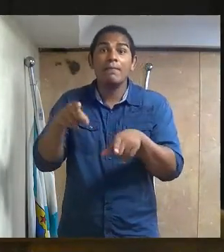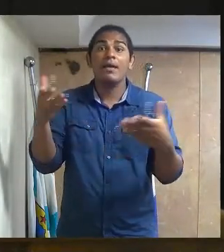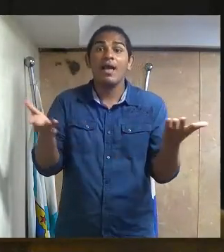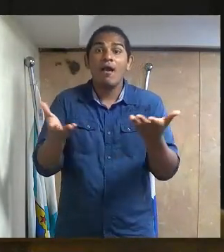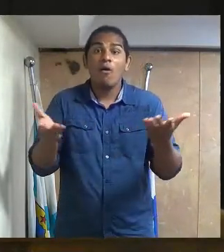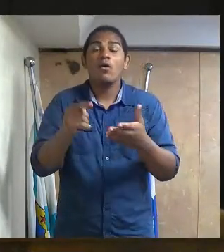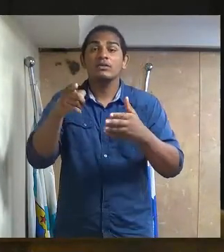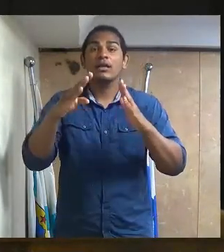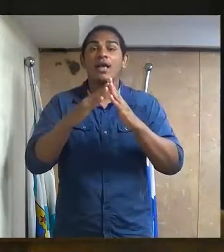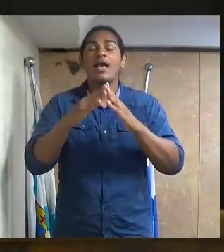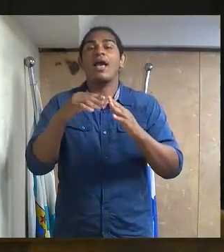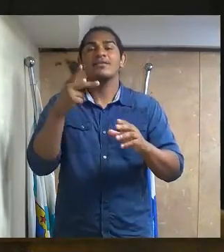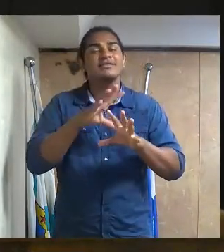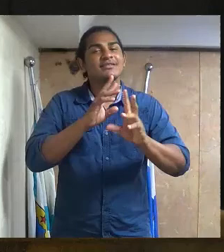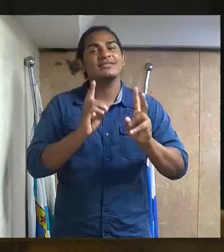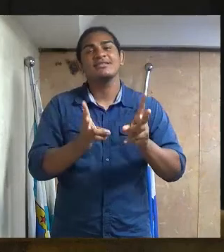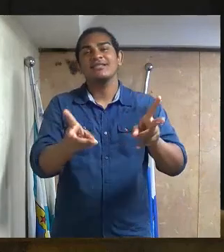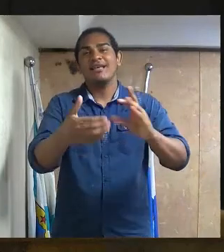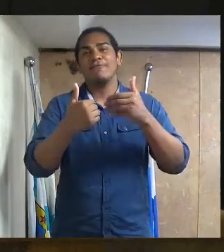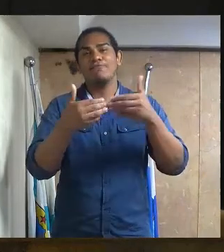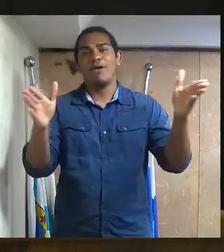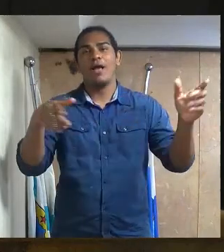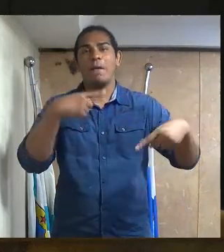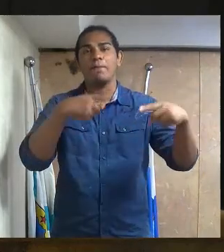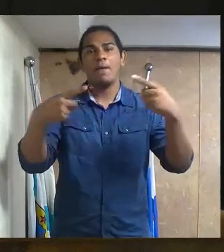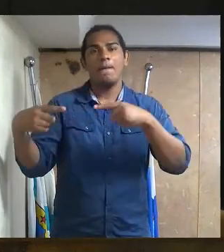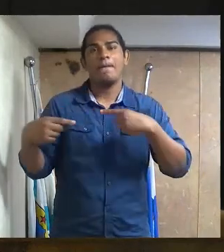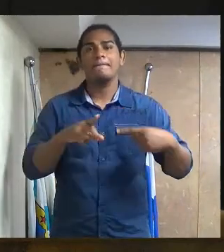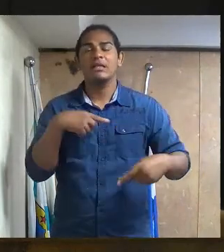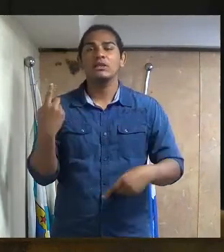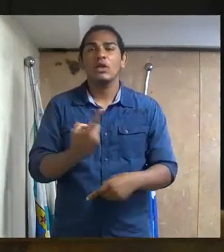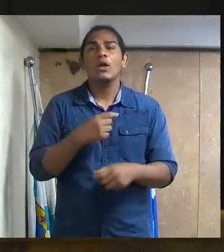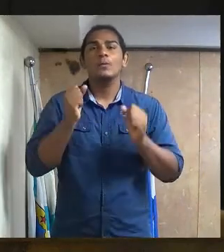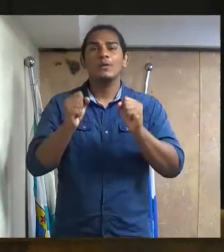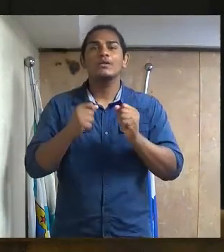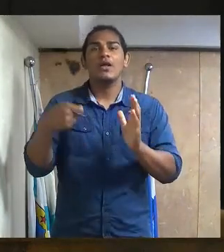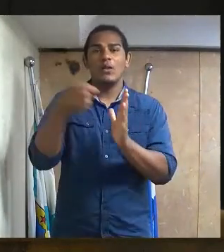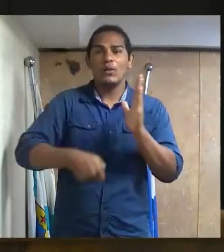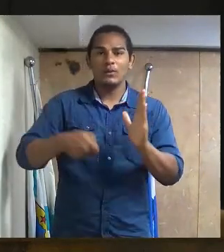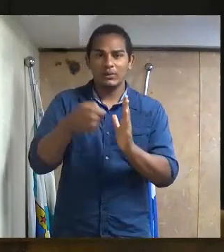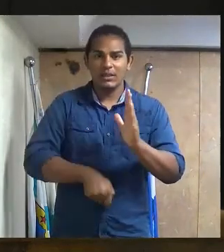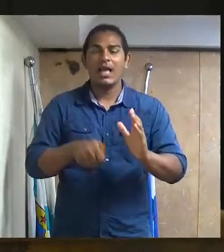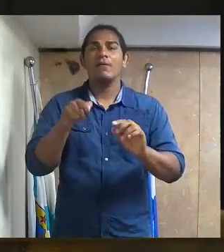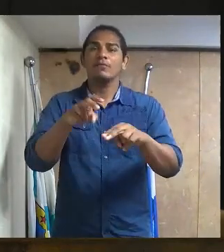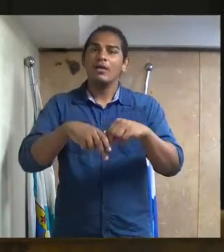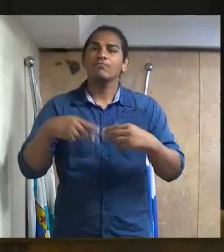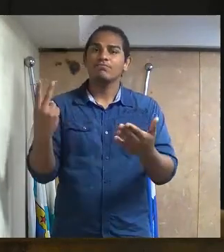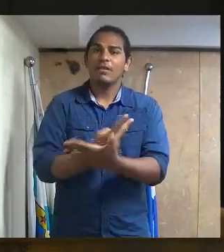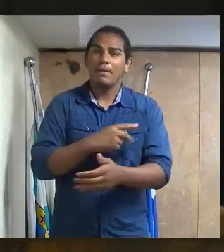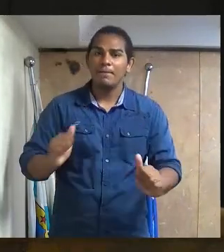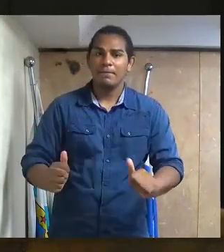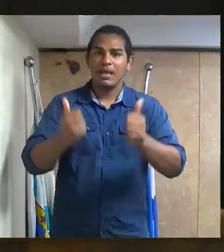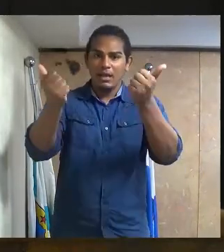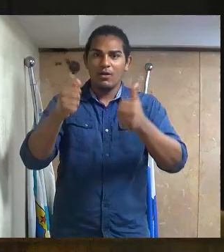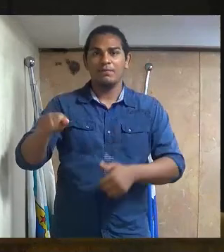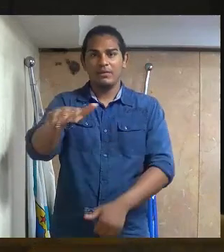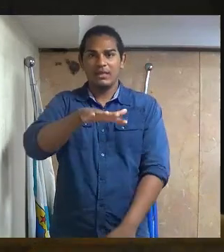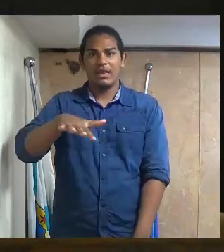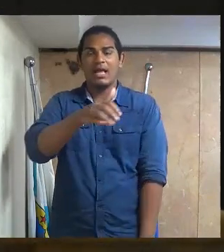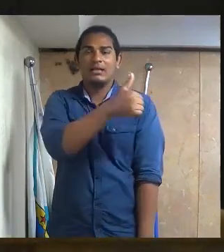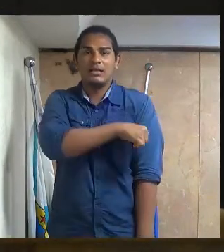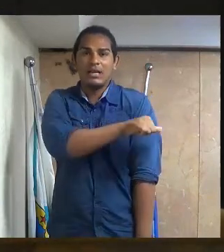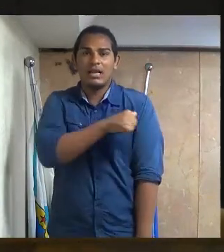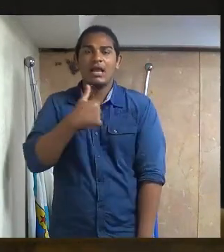que tem sempre aberto o diálogo para nós podermos lutar por situações melhores para a categoria de enfermagem.